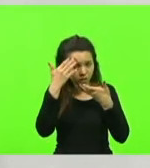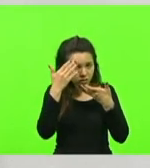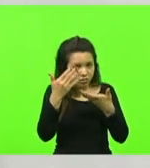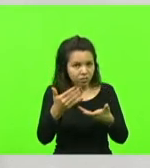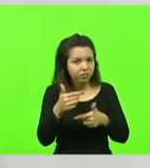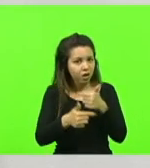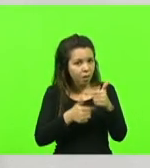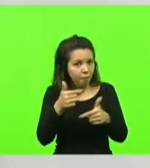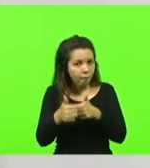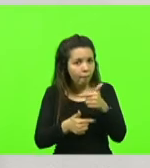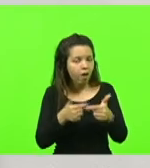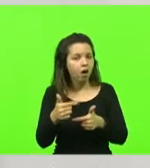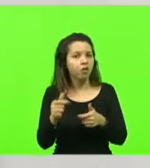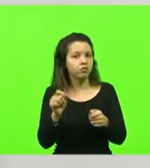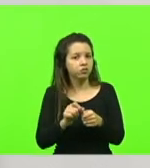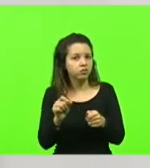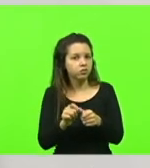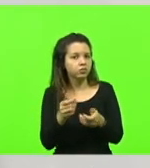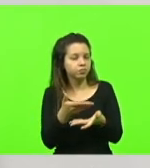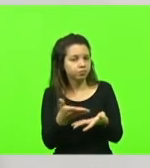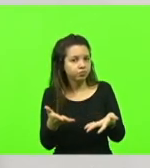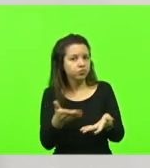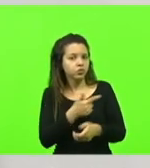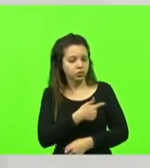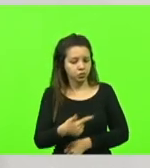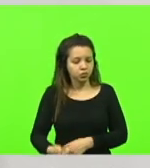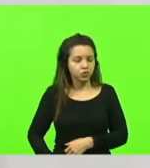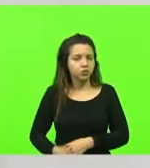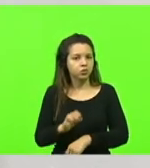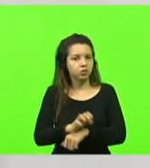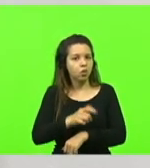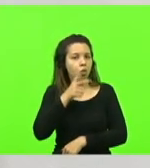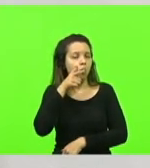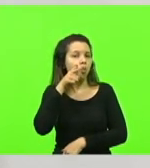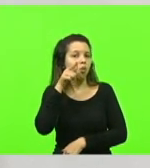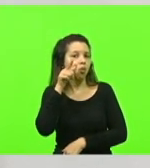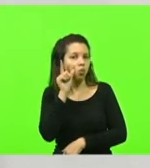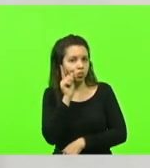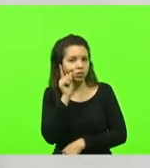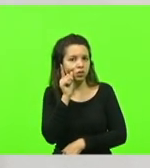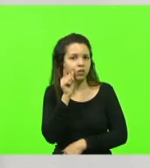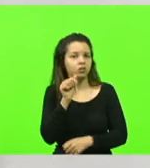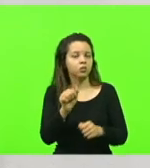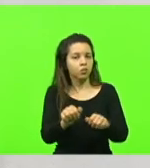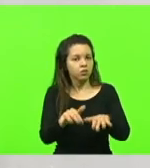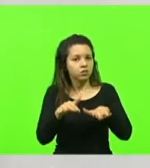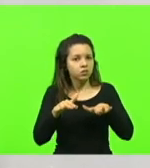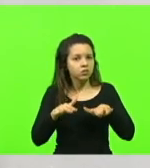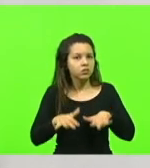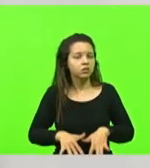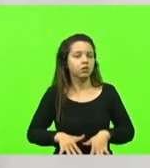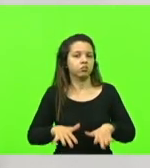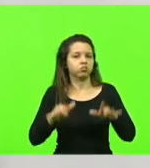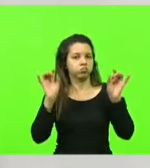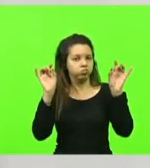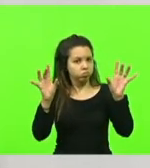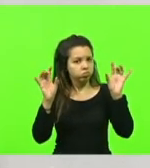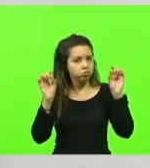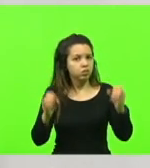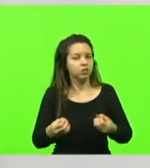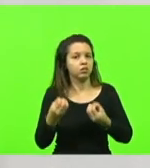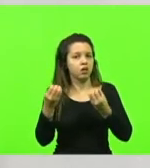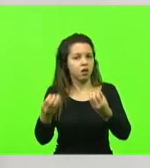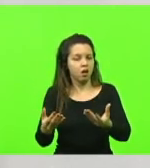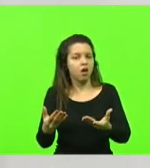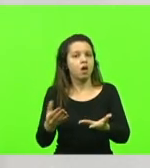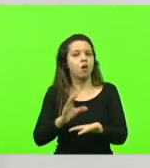trabalho que está sendo feito pelo governo do Estado, ontem, em uma sessão memorável de entrega de 28 milhões de